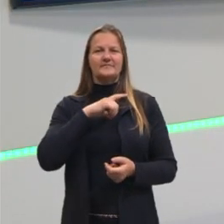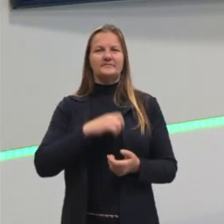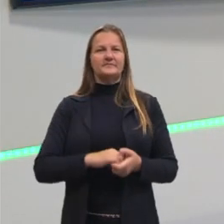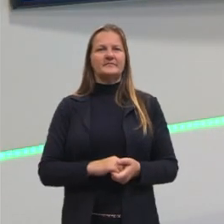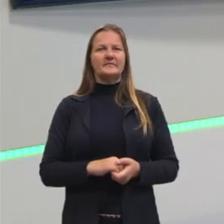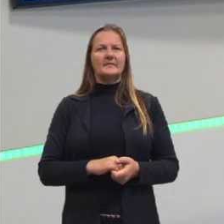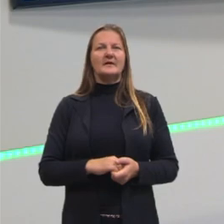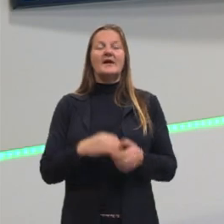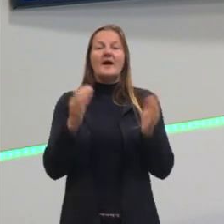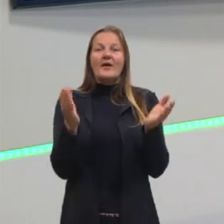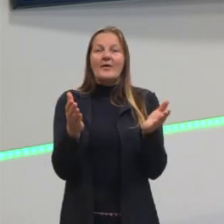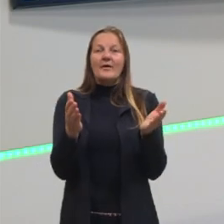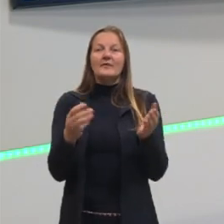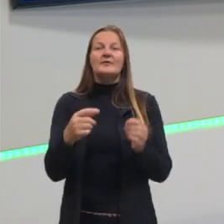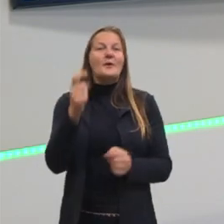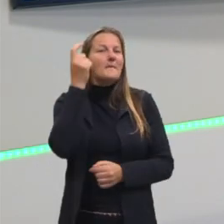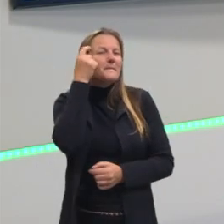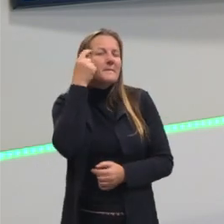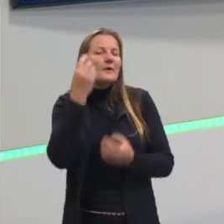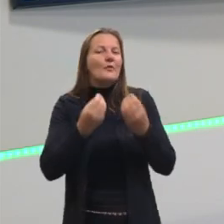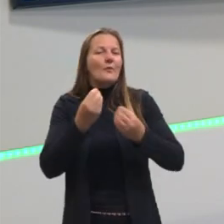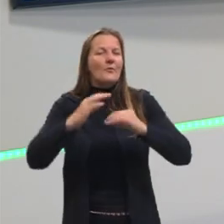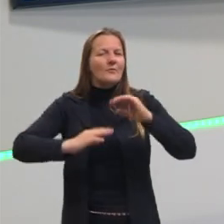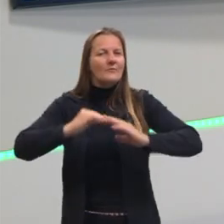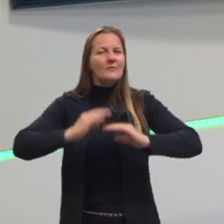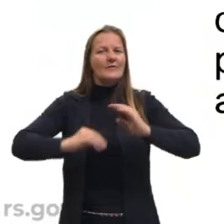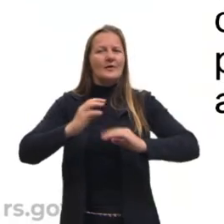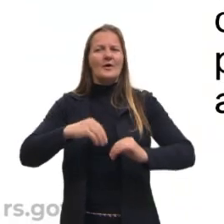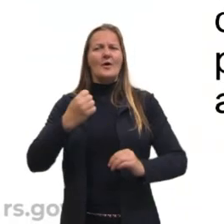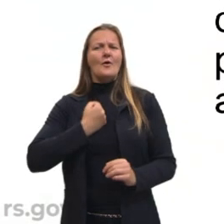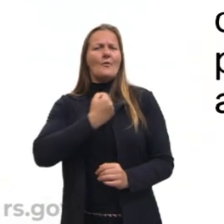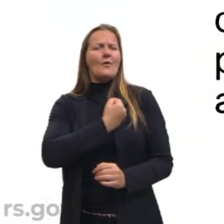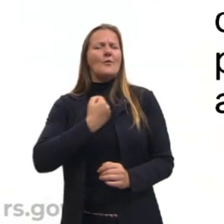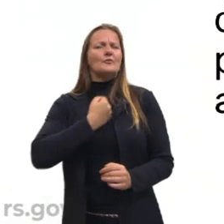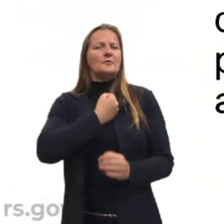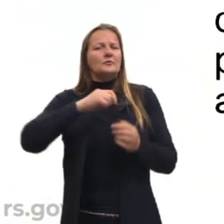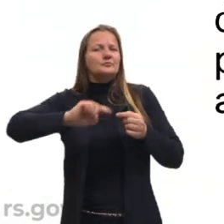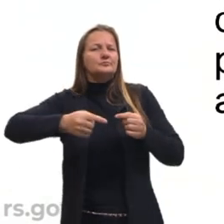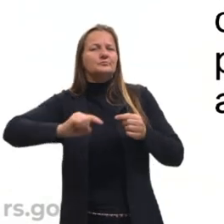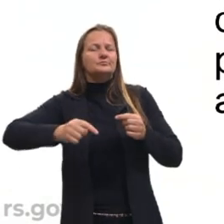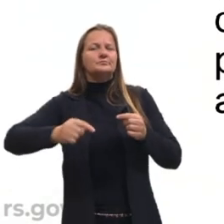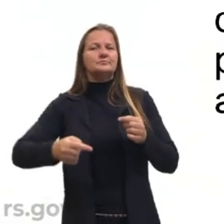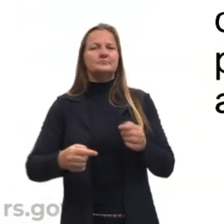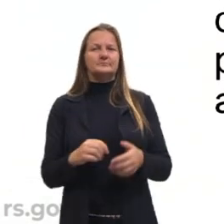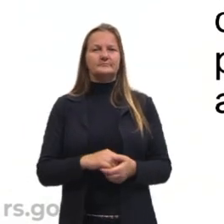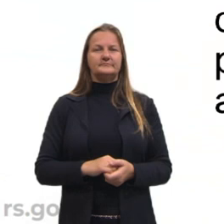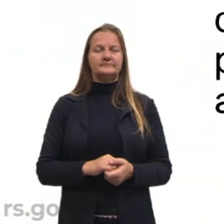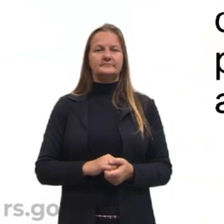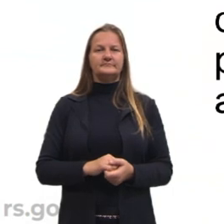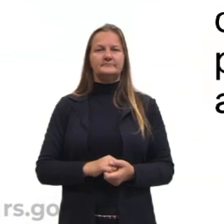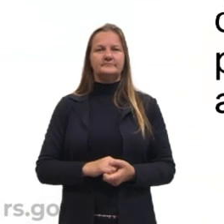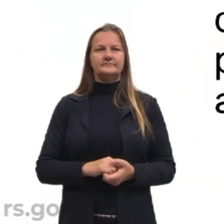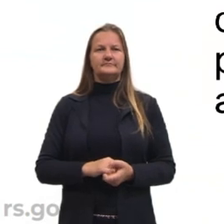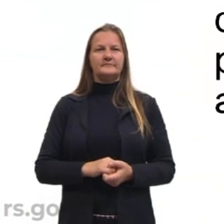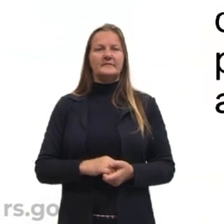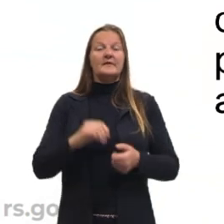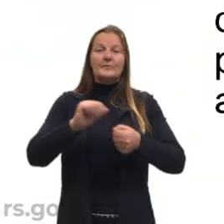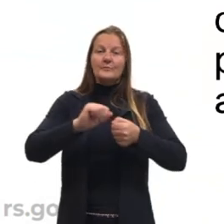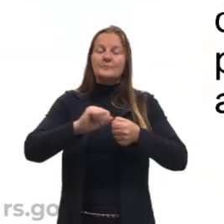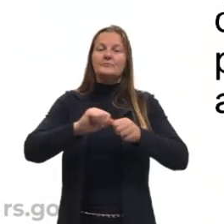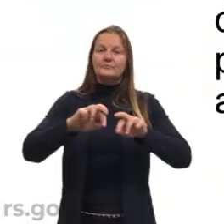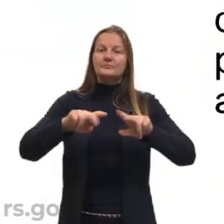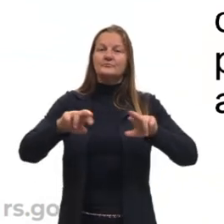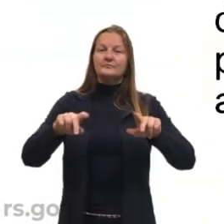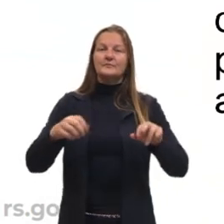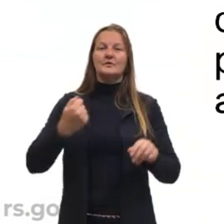Então, agora, para a gente pensar, de fato, mas quais são os números decimais? Os números decimais, eles fazem parte dos